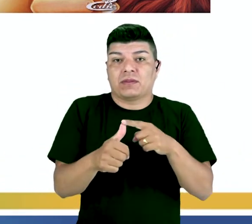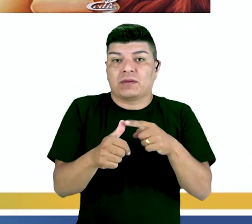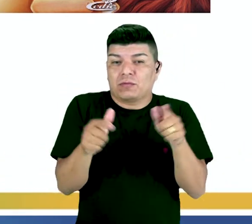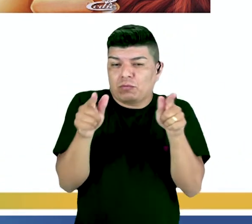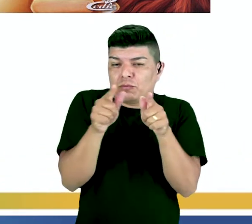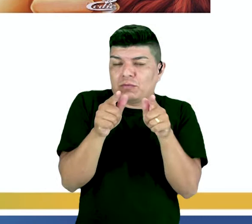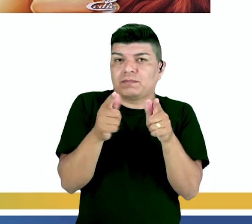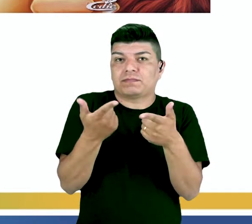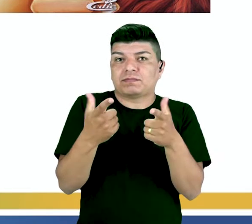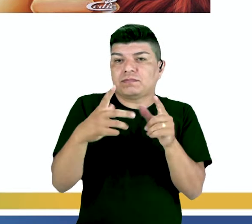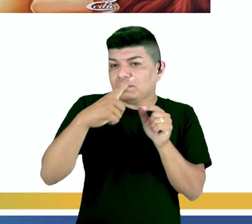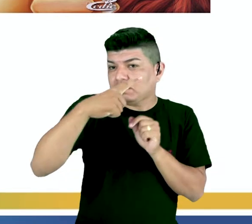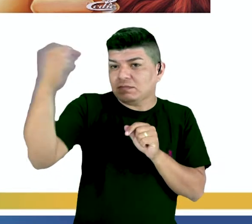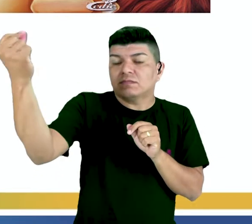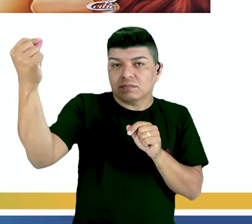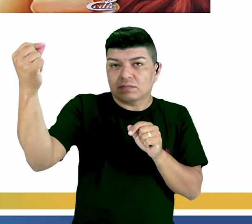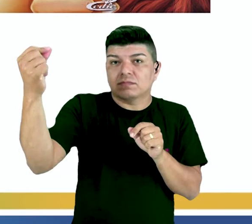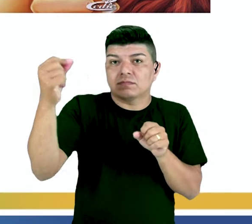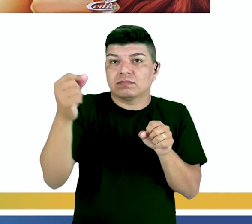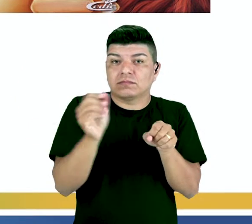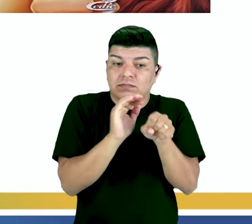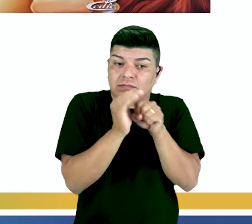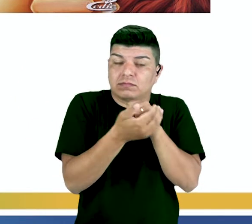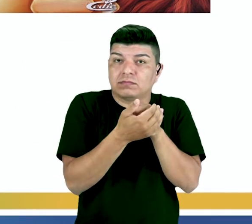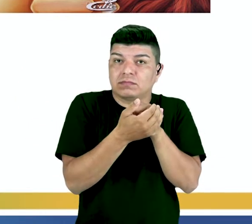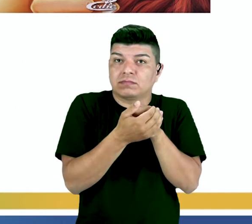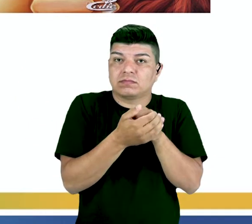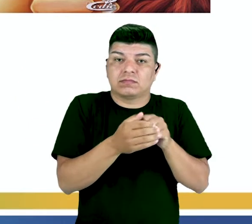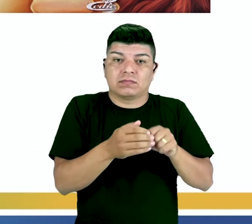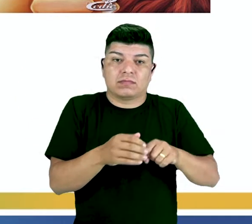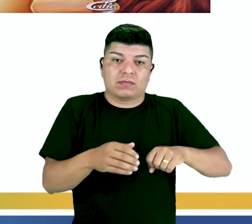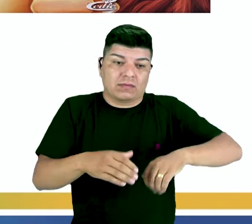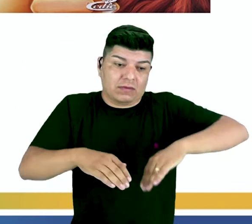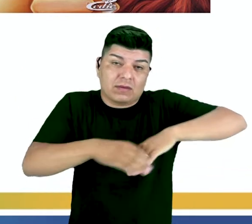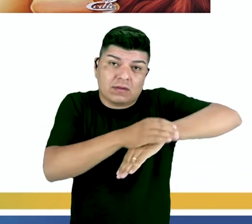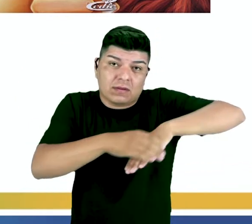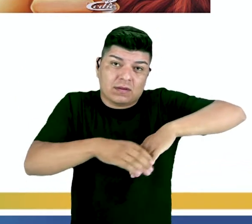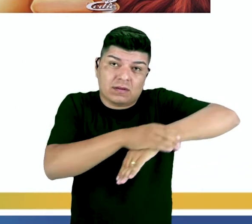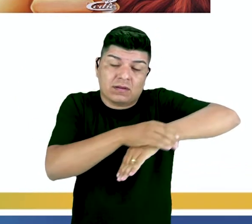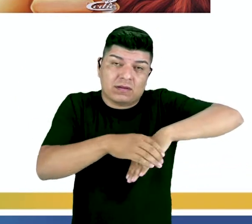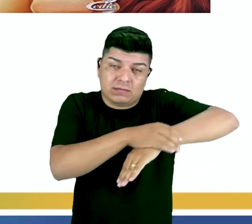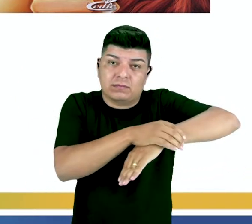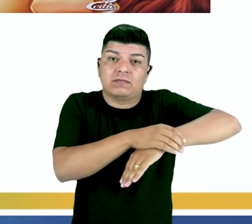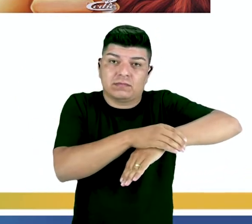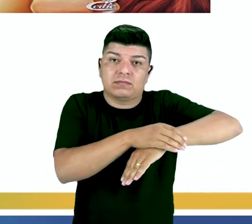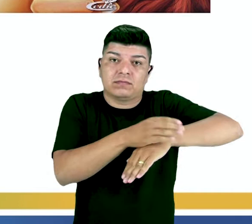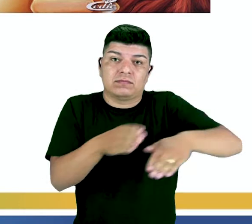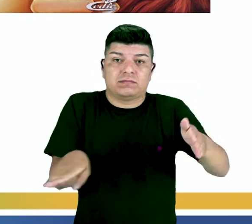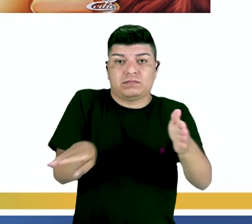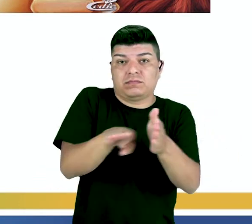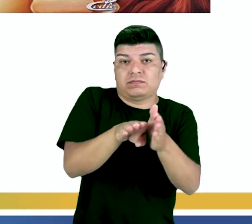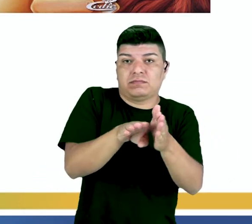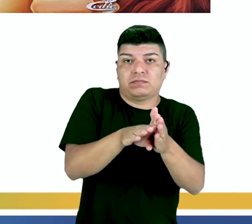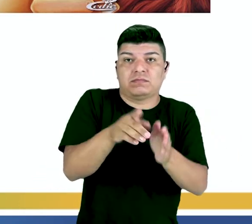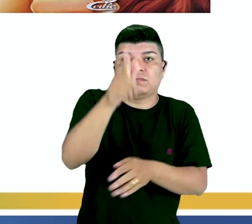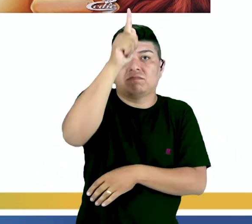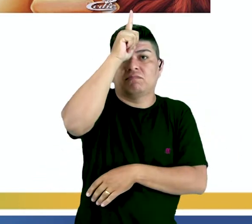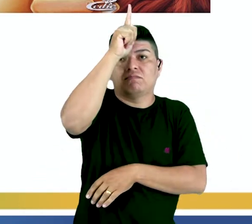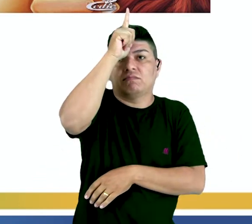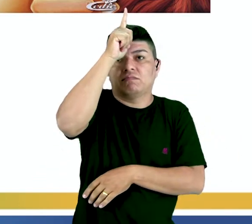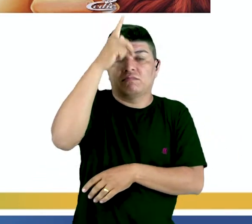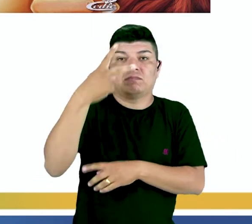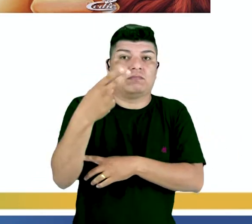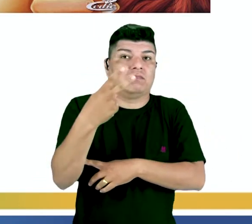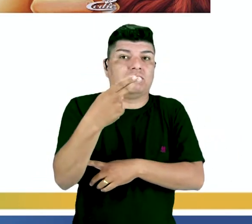esconderijo e aproximou-se dele e, calçando as botas de sete léguas, com dois passos, chegou à casa do gigante e pegou o